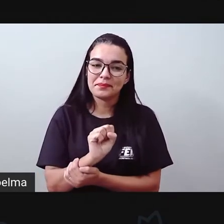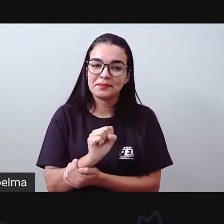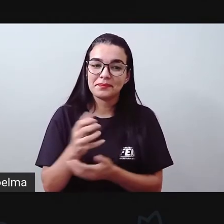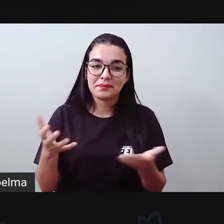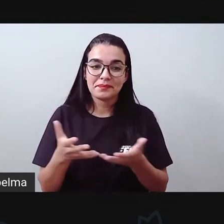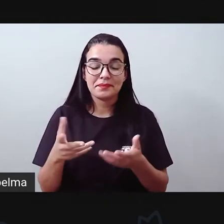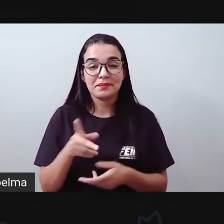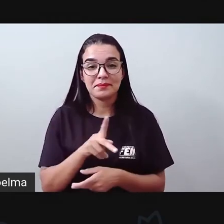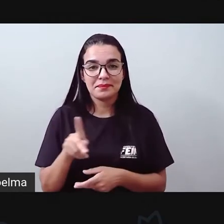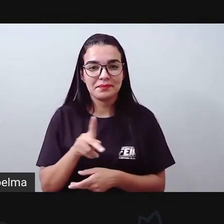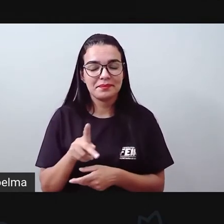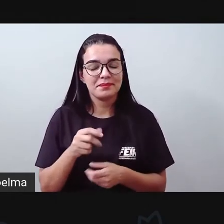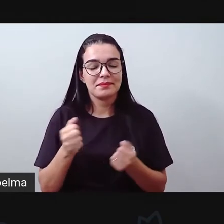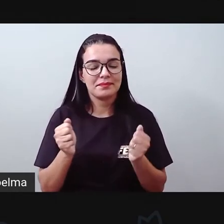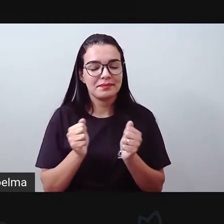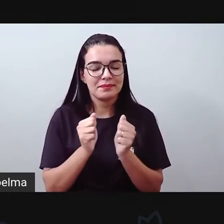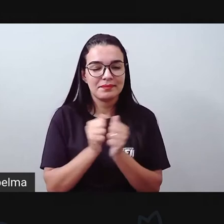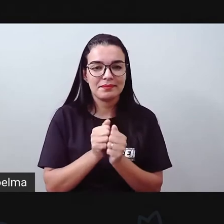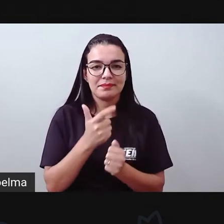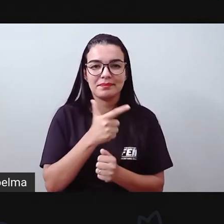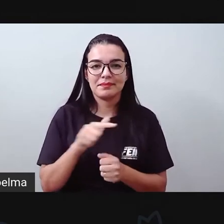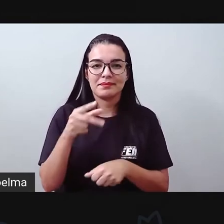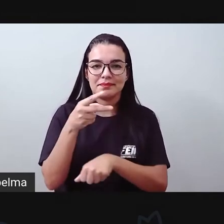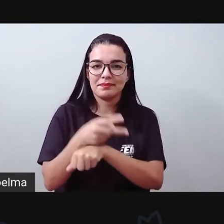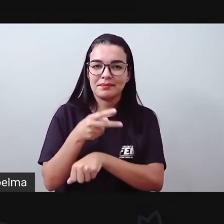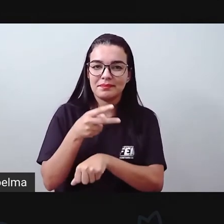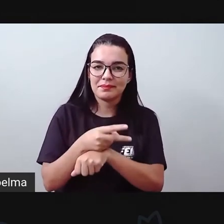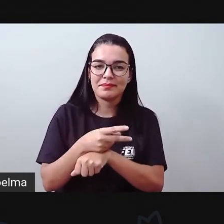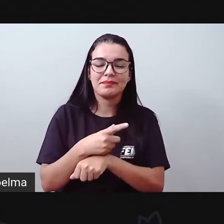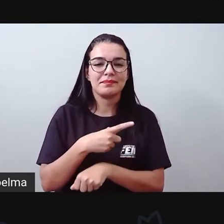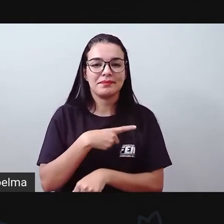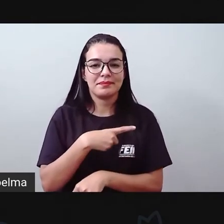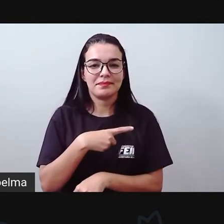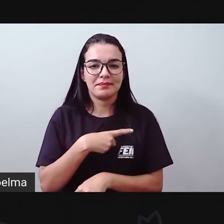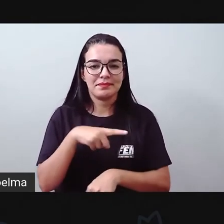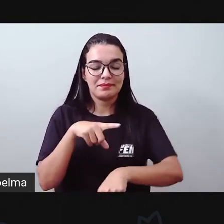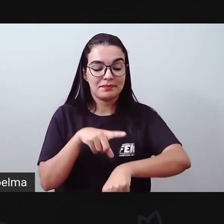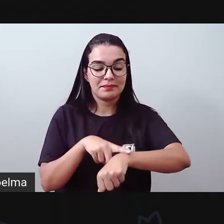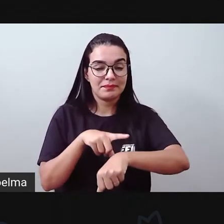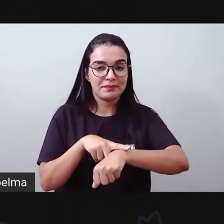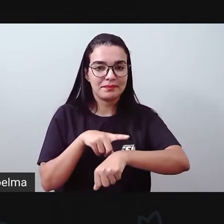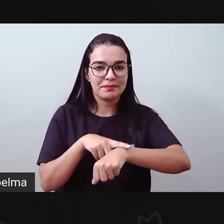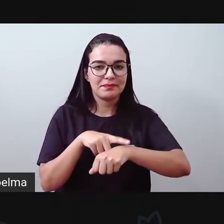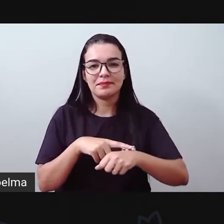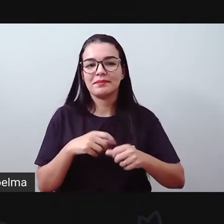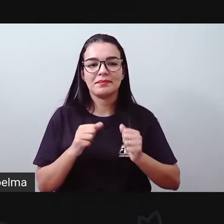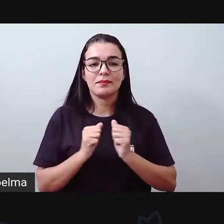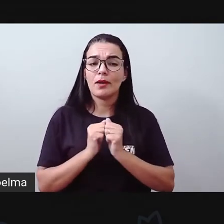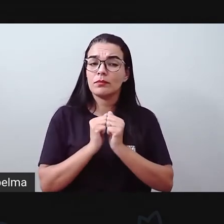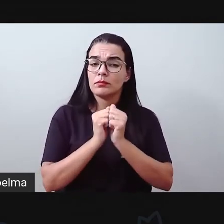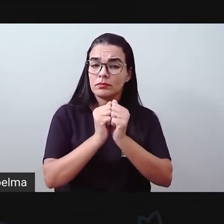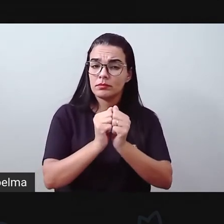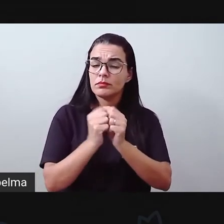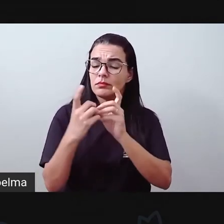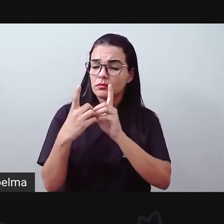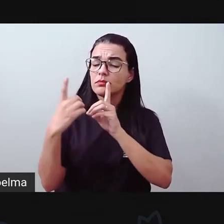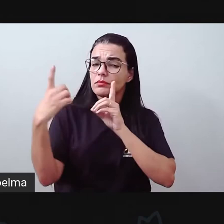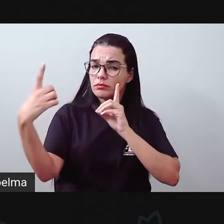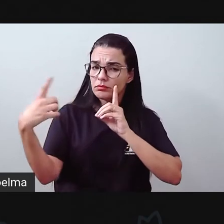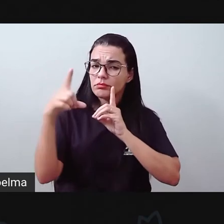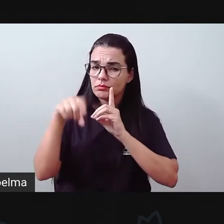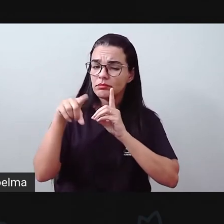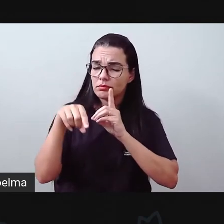A pró está aqui para começarmos mais uma videoaula, para termos este momento aí onde juntos, né, mesmo que distantes,